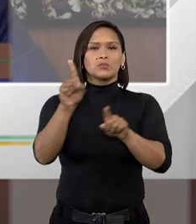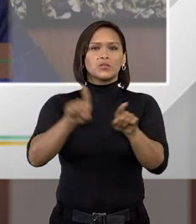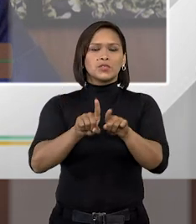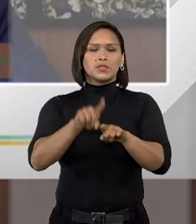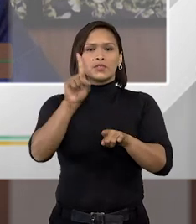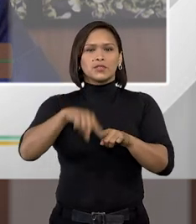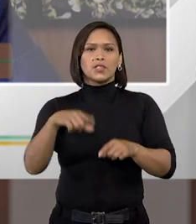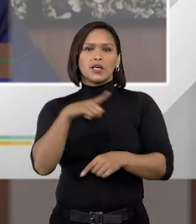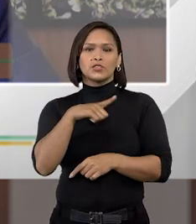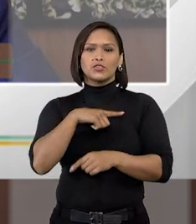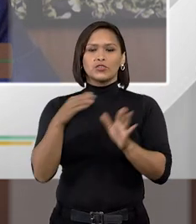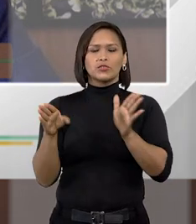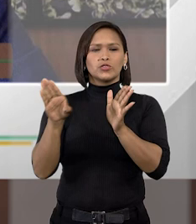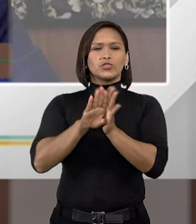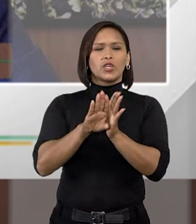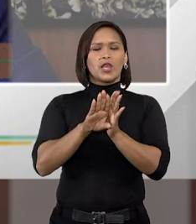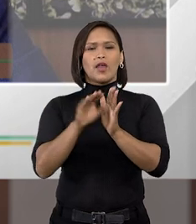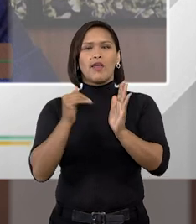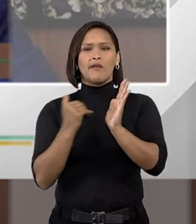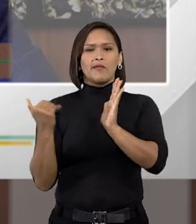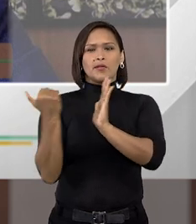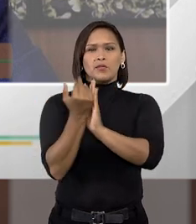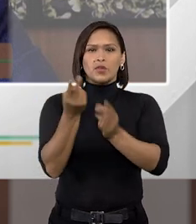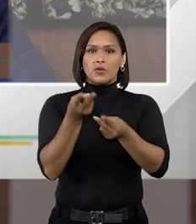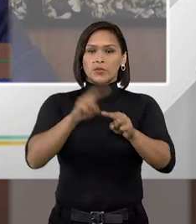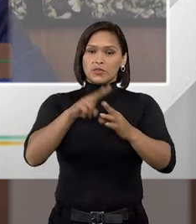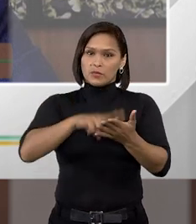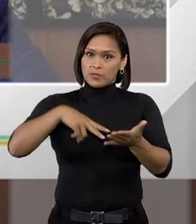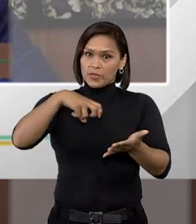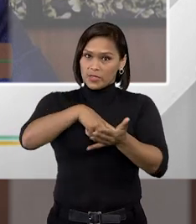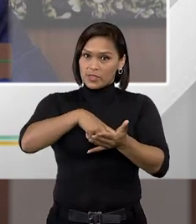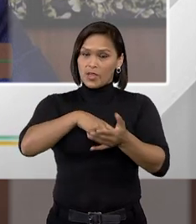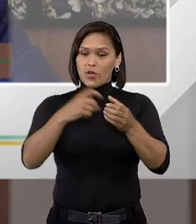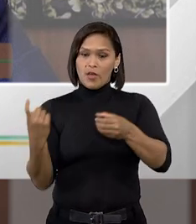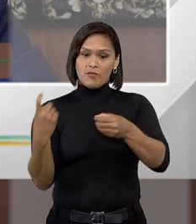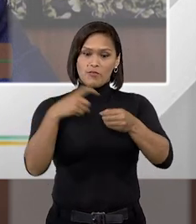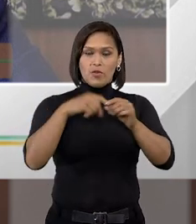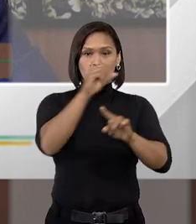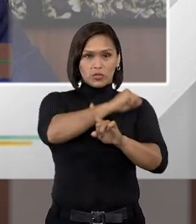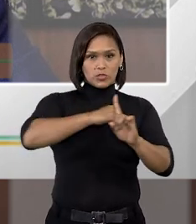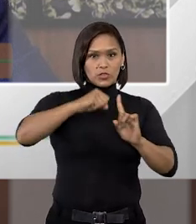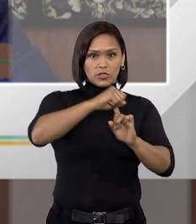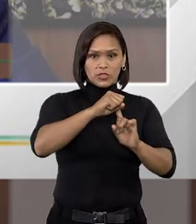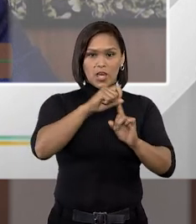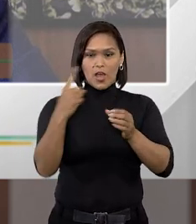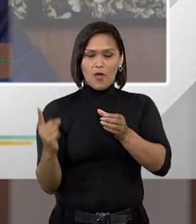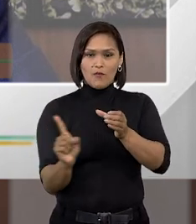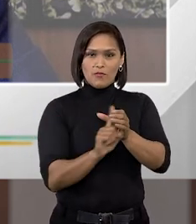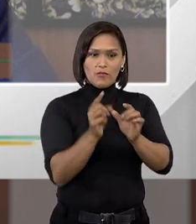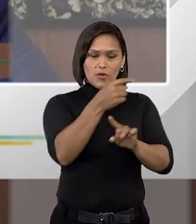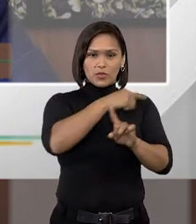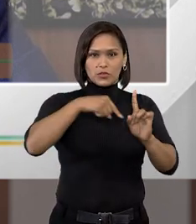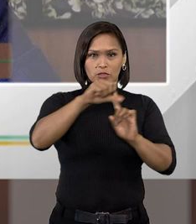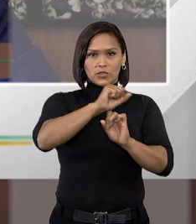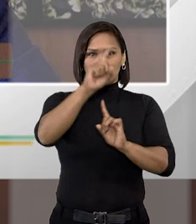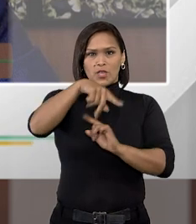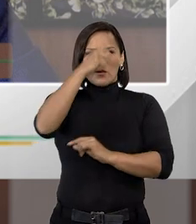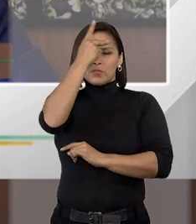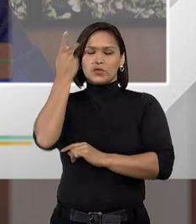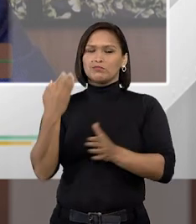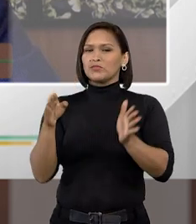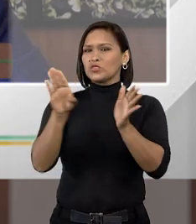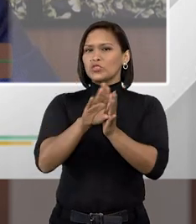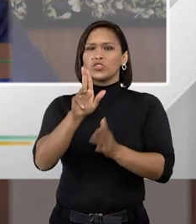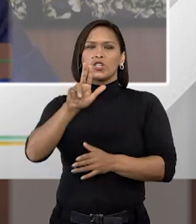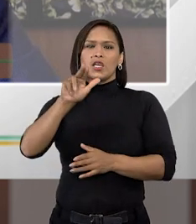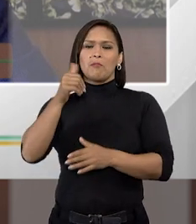de chegar aos objetivos da execução penal, que é a reintegração social, a reinserção. Não se